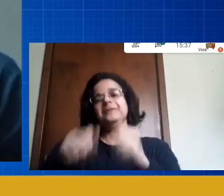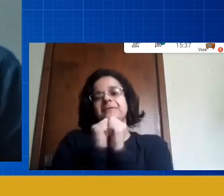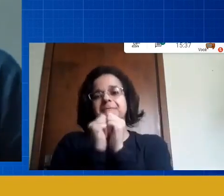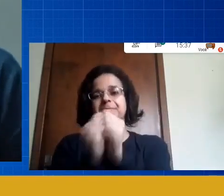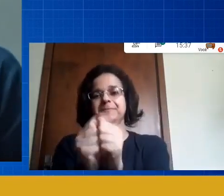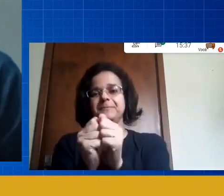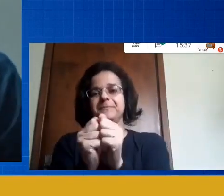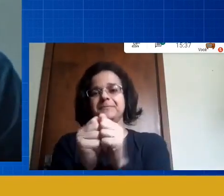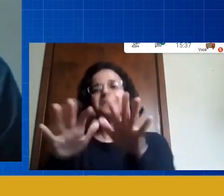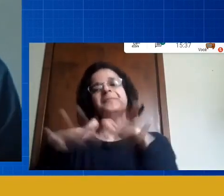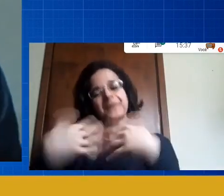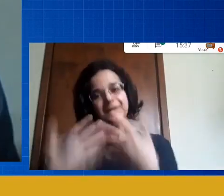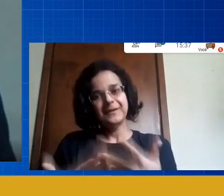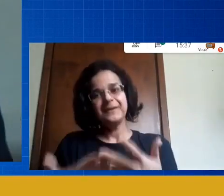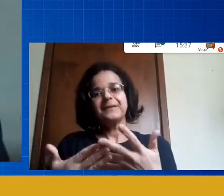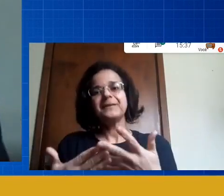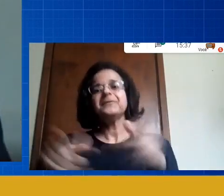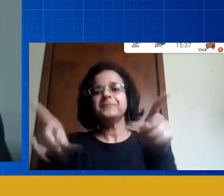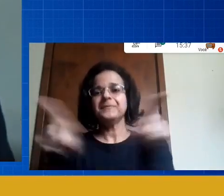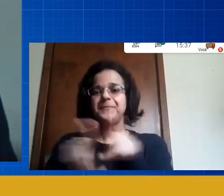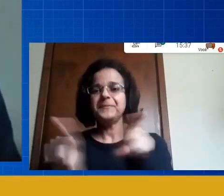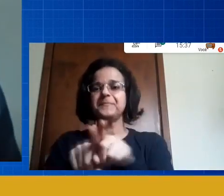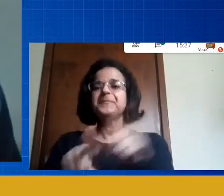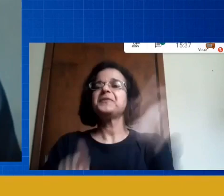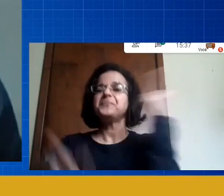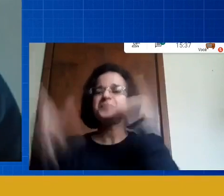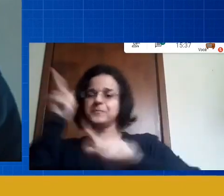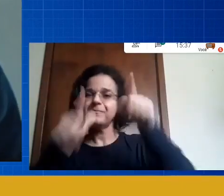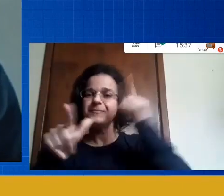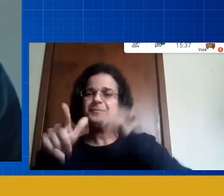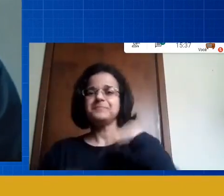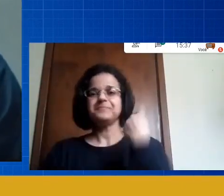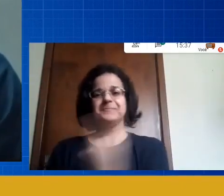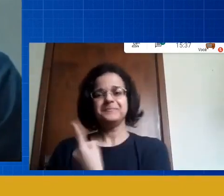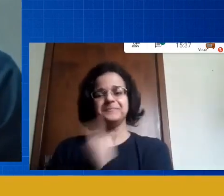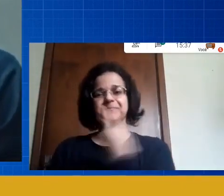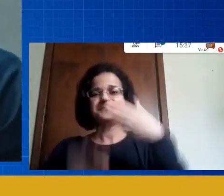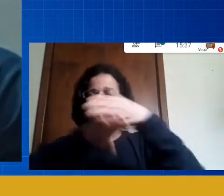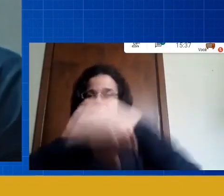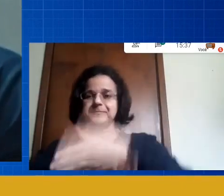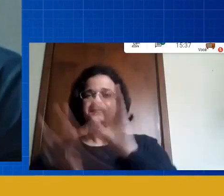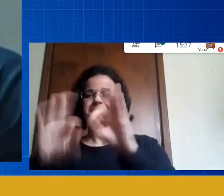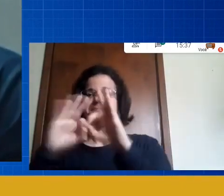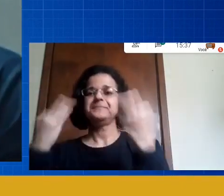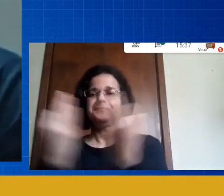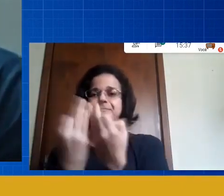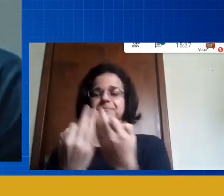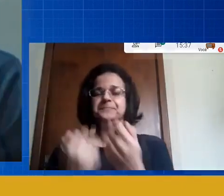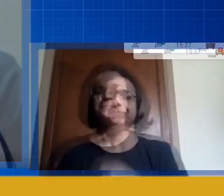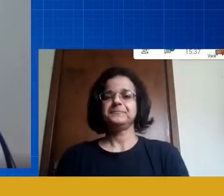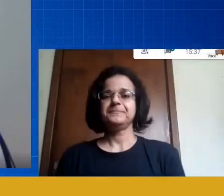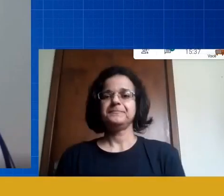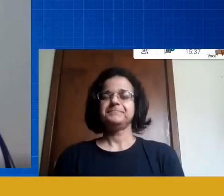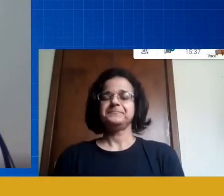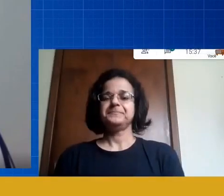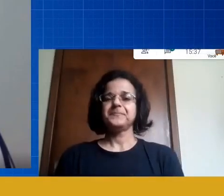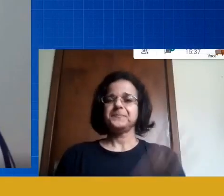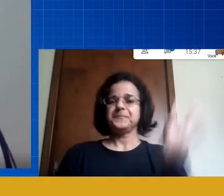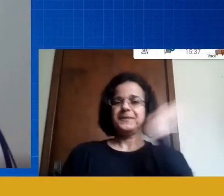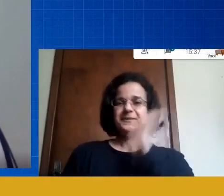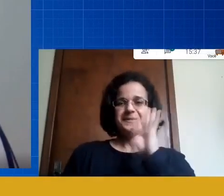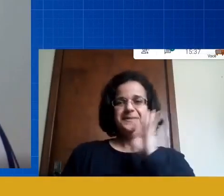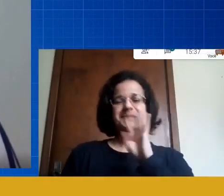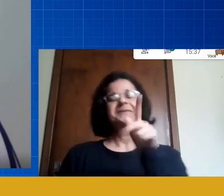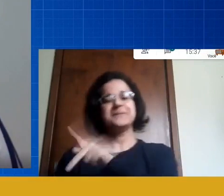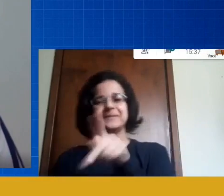então também foi um grande ganho pra nós essa participação da família hoje bacana professora eu também fico